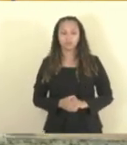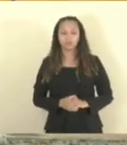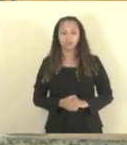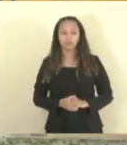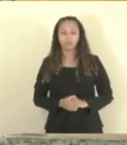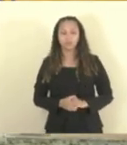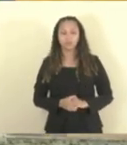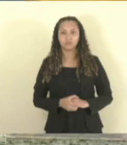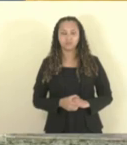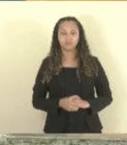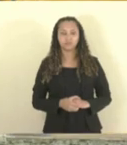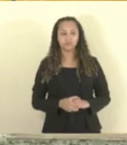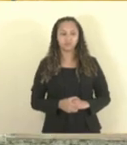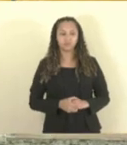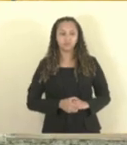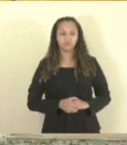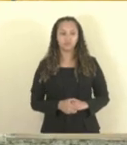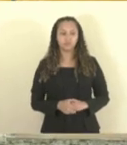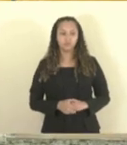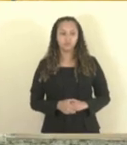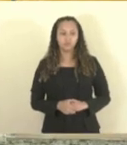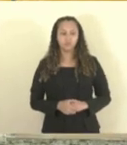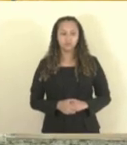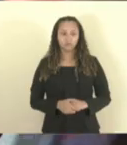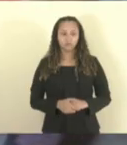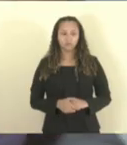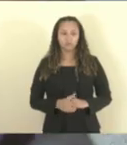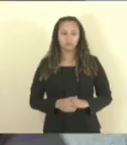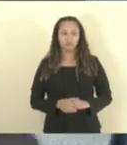Alstar. O Denim, por favor.